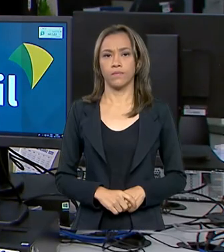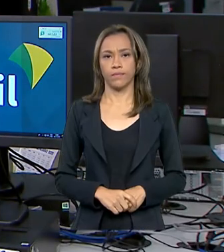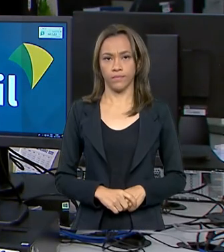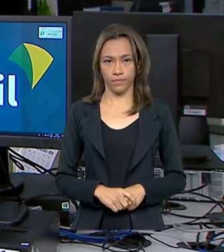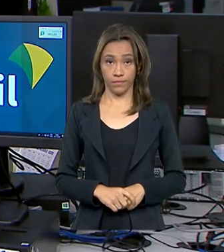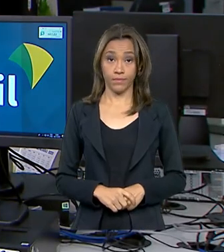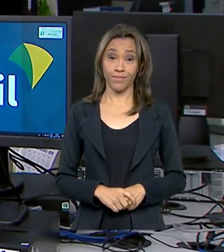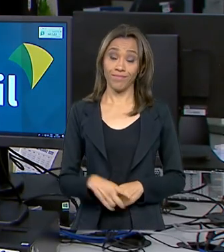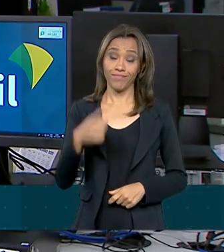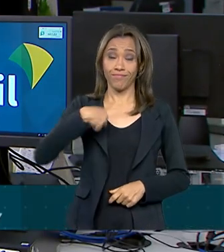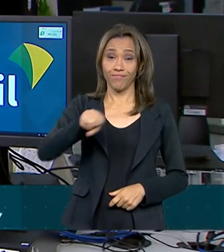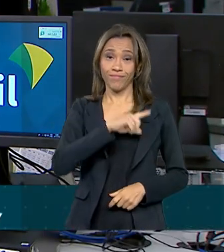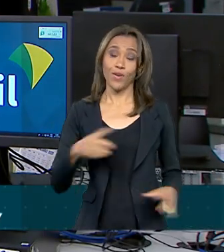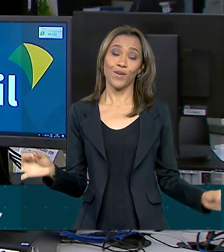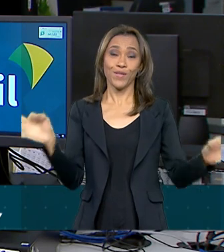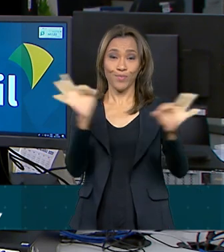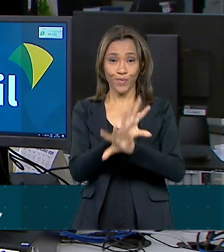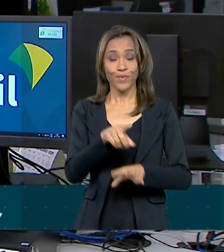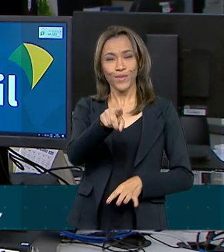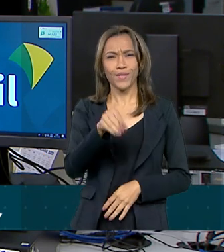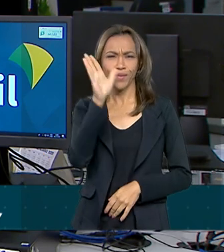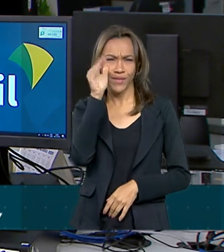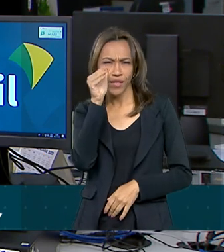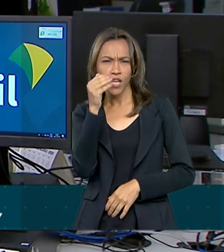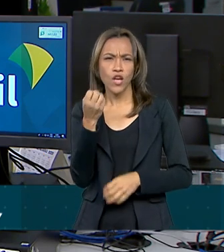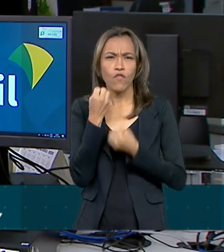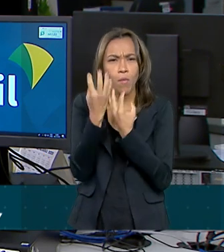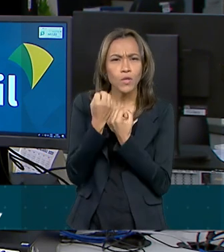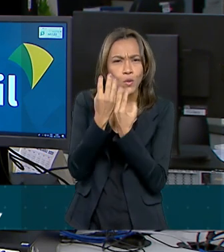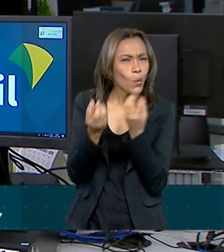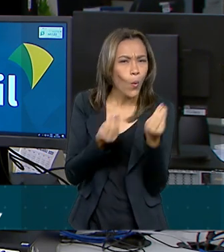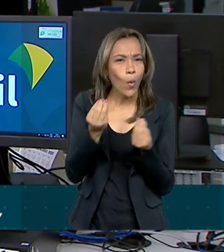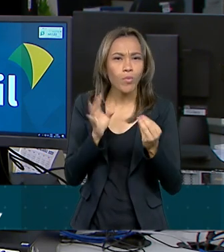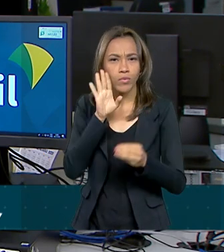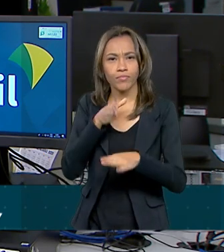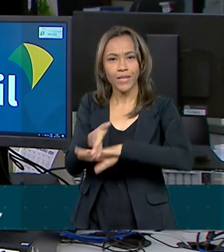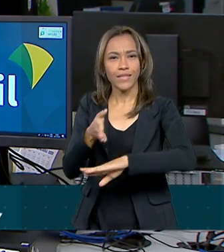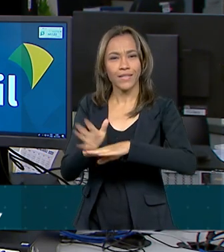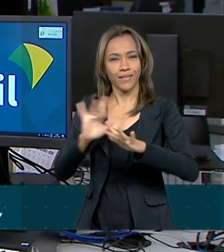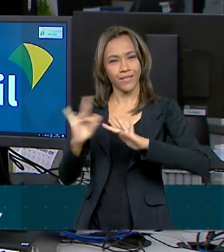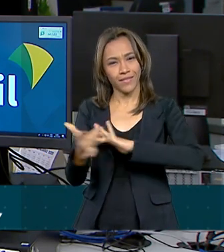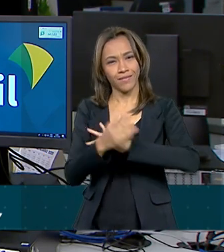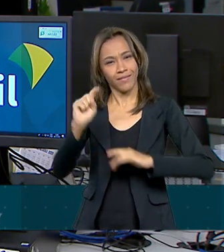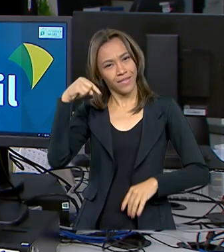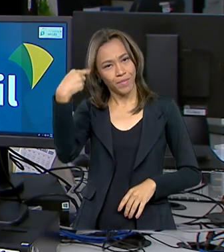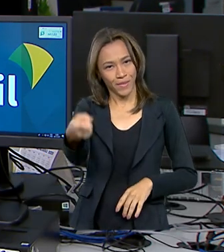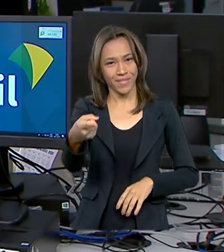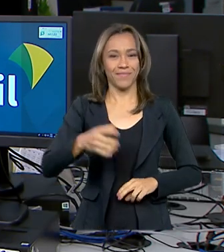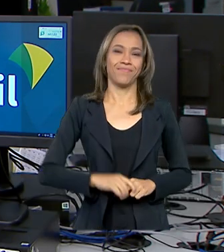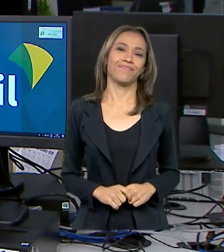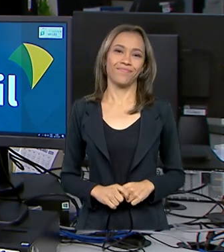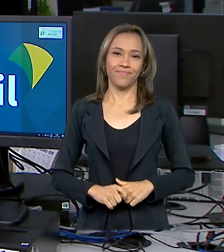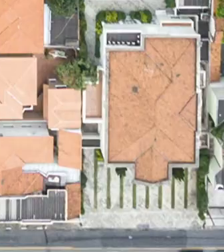A gente fica por aqui. Você continua bem informado pelas nossas redes sociais. Até a próxima edição.